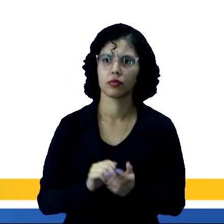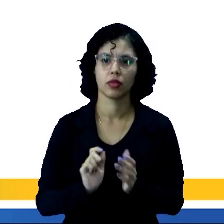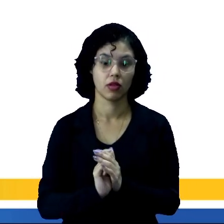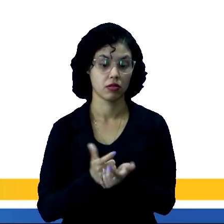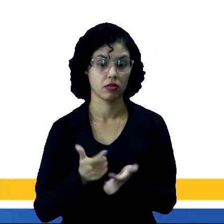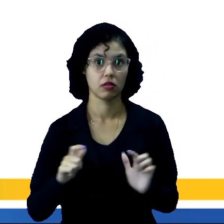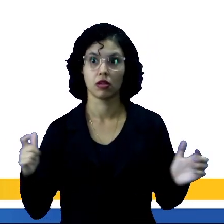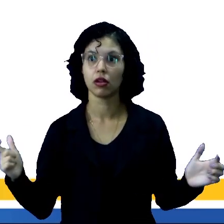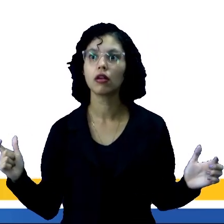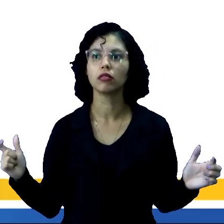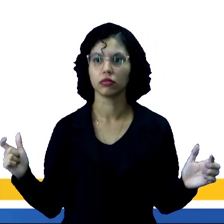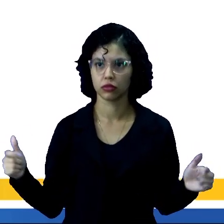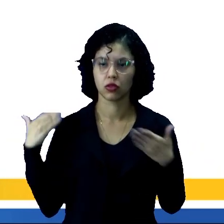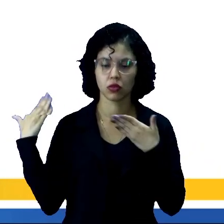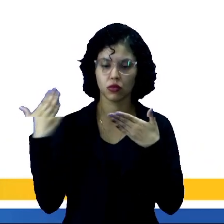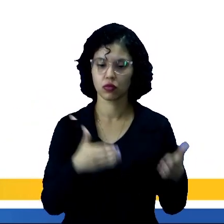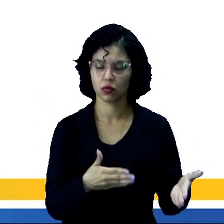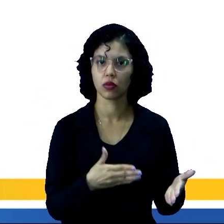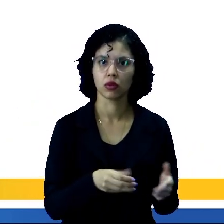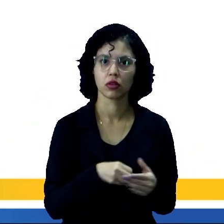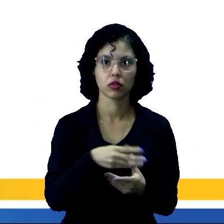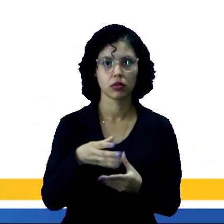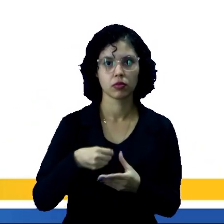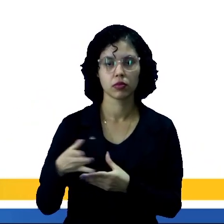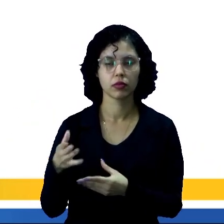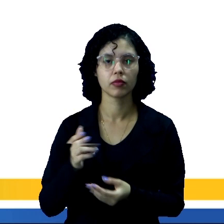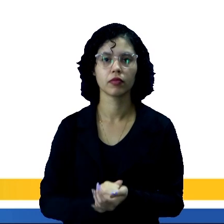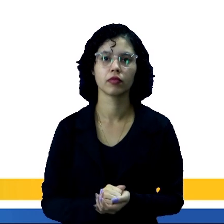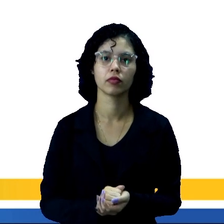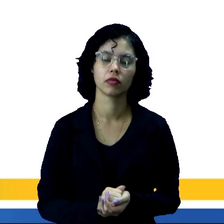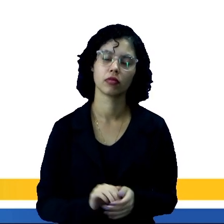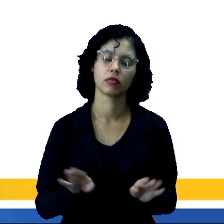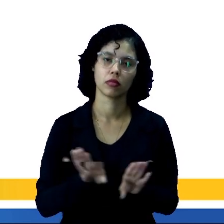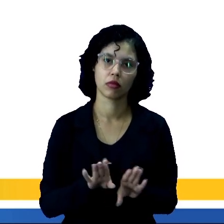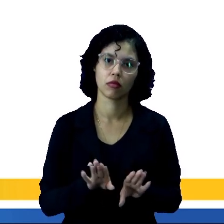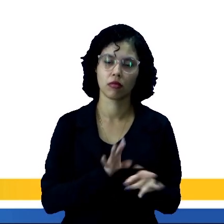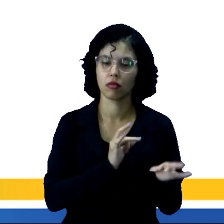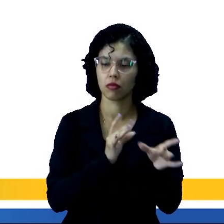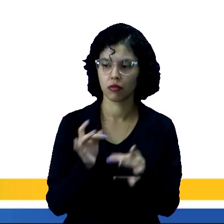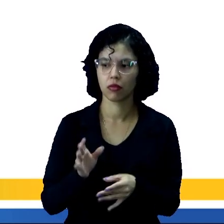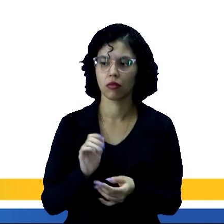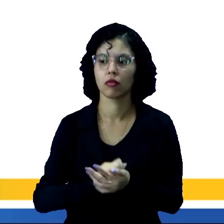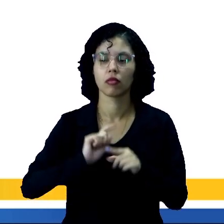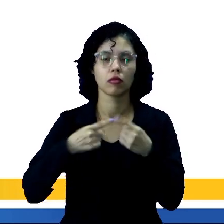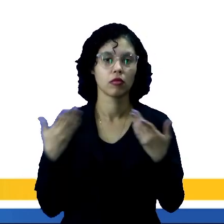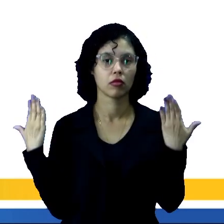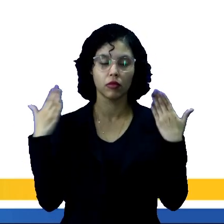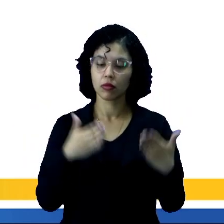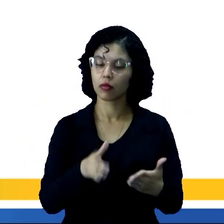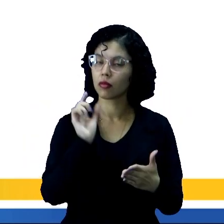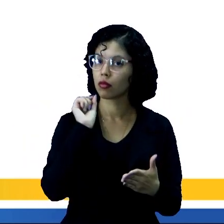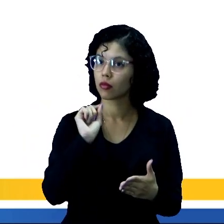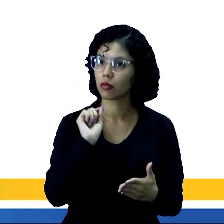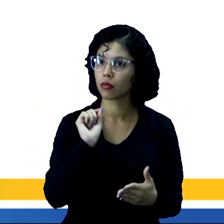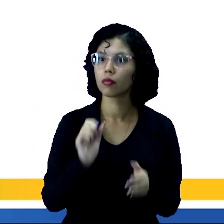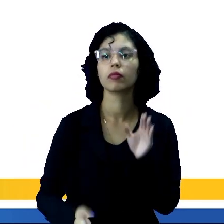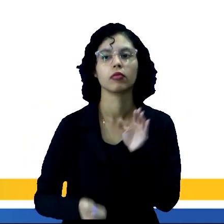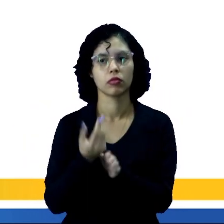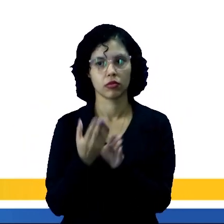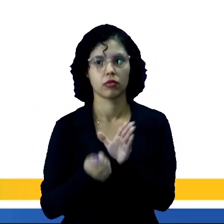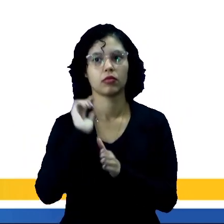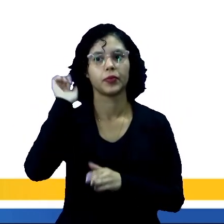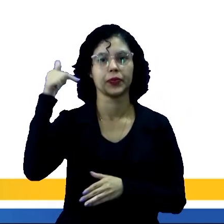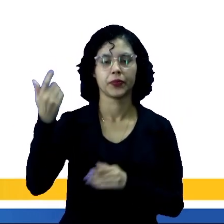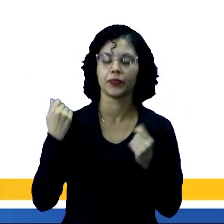escala com o objetivo de exportar mercadoria ou de comercializar. Não, o objetivo do trabalho era de produzir